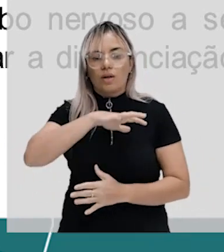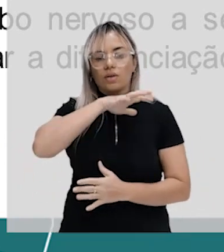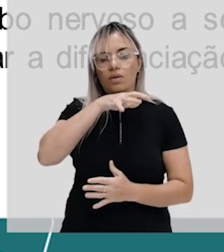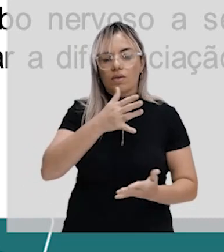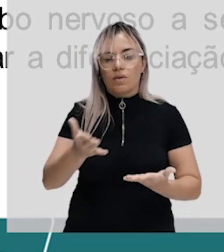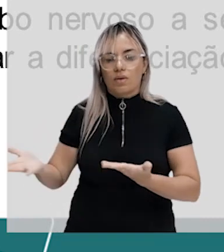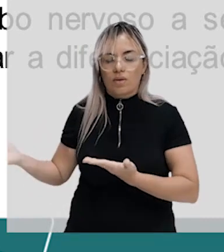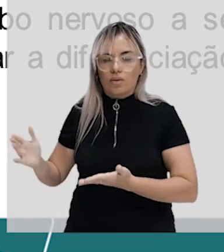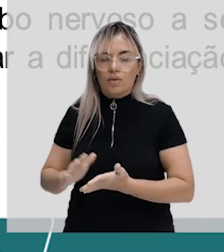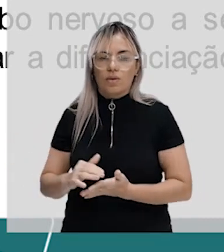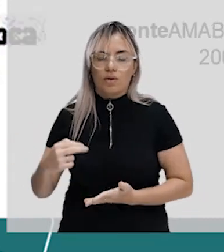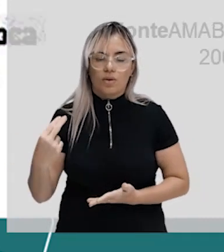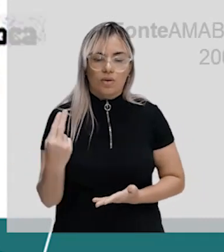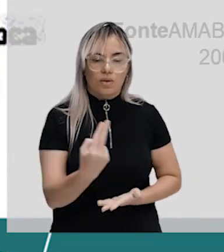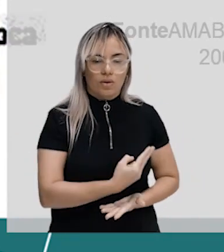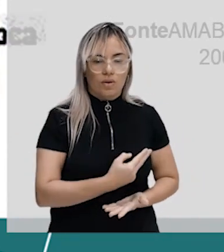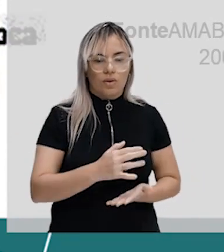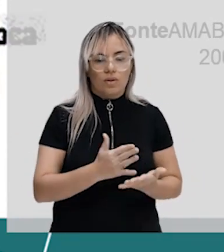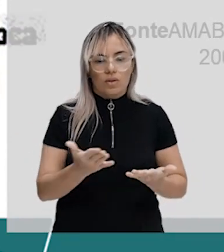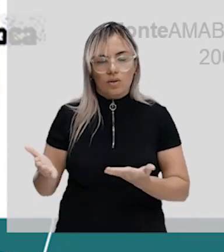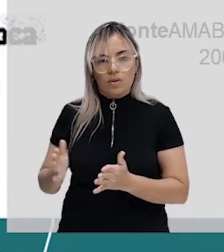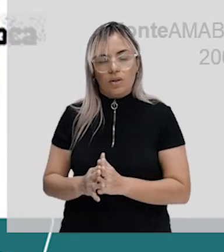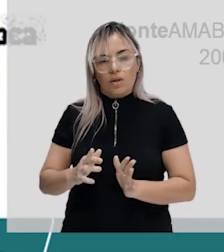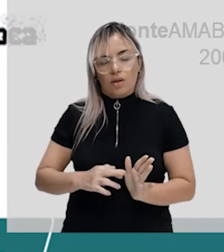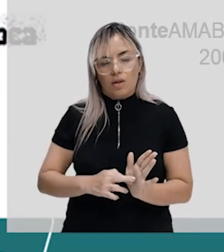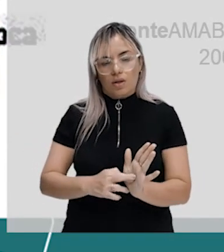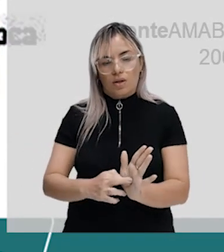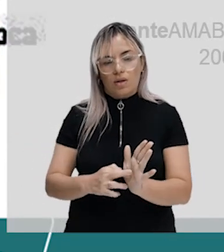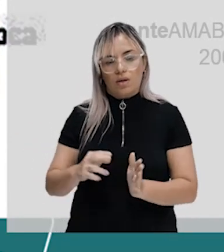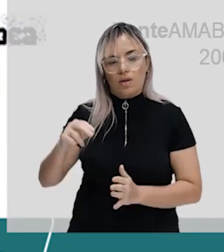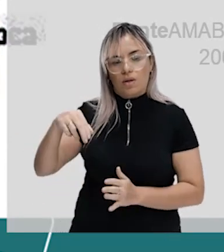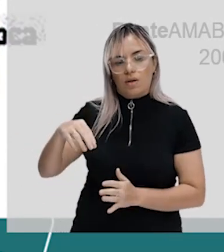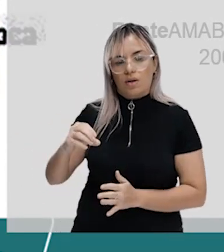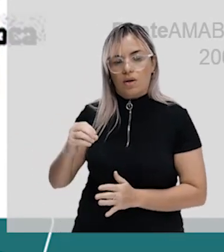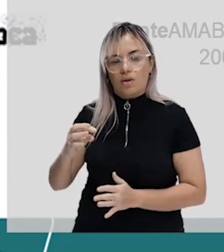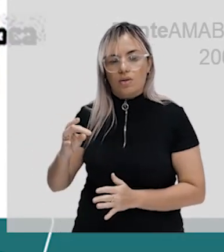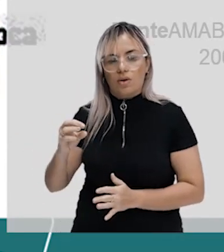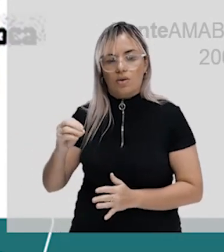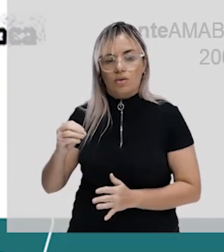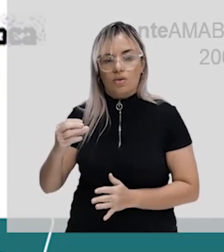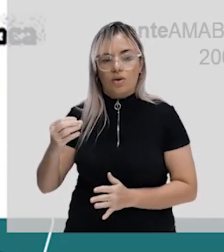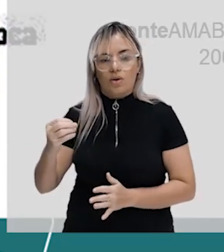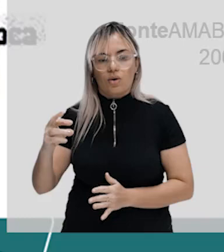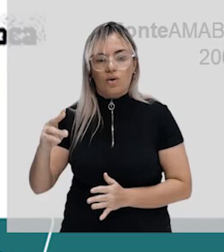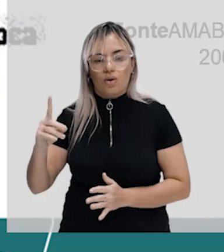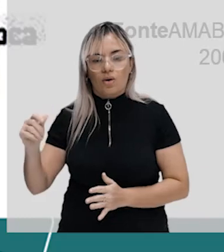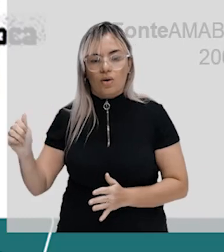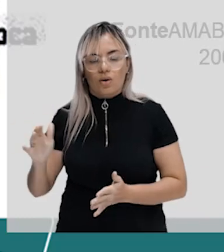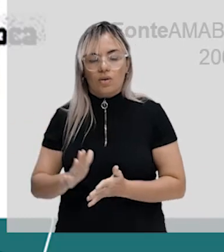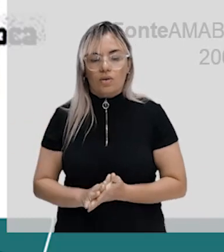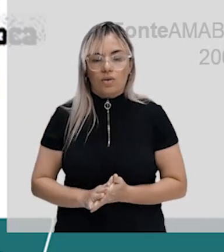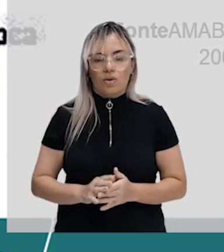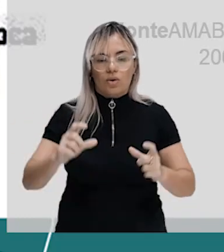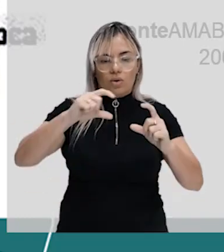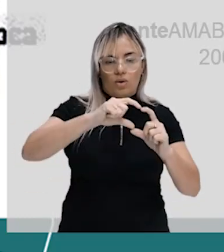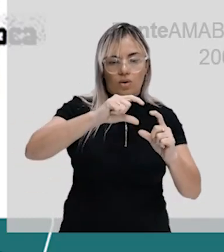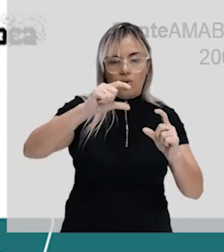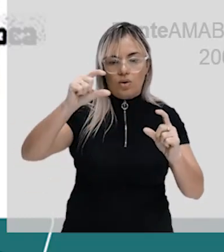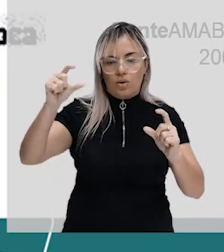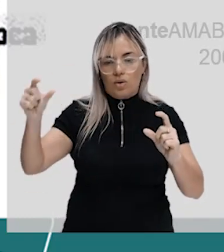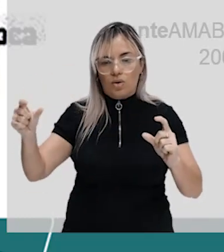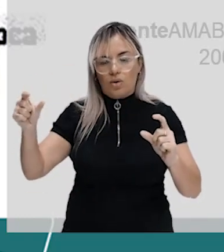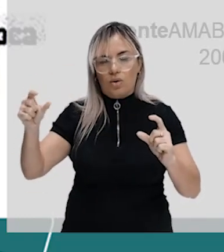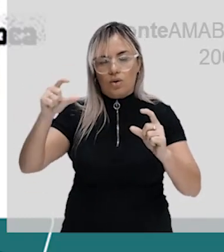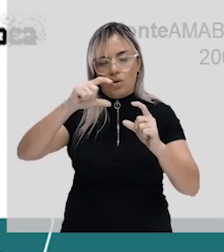Então, aqui nós temos a notocorda logo abaixo do tubo nervoso, ó, o tubo nervoso que tá em amarelo e a